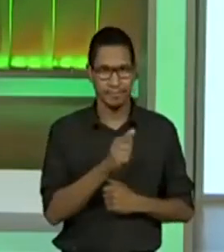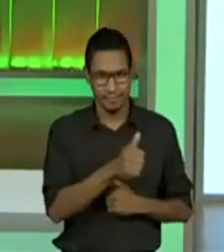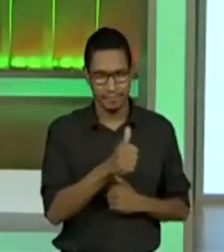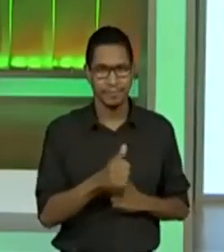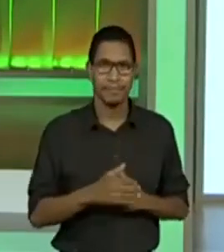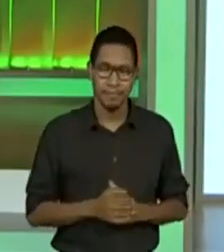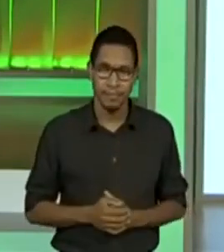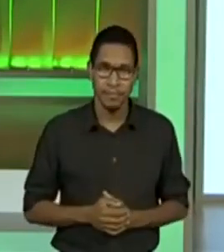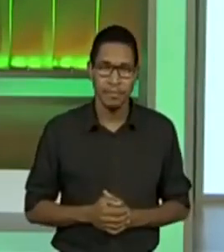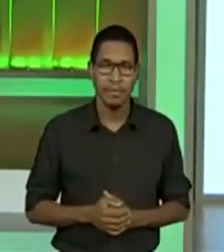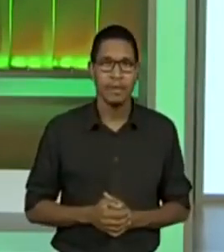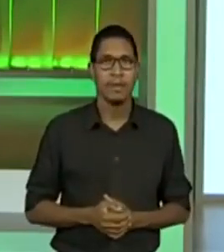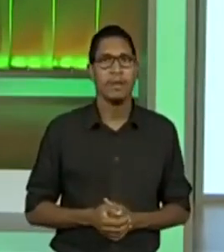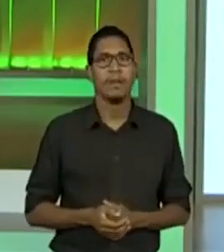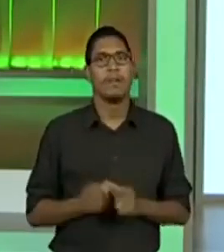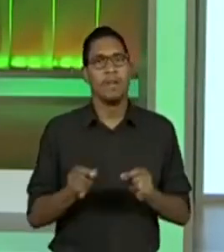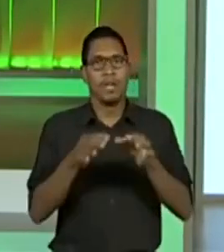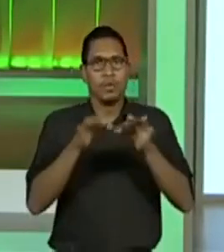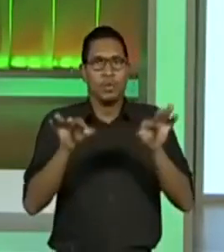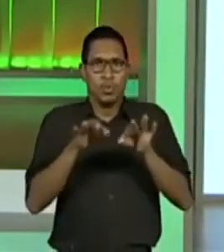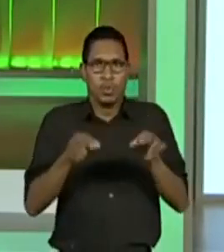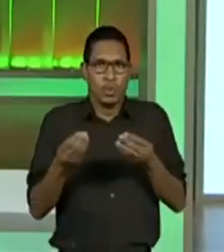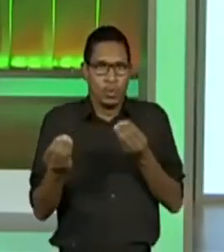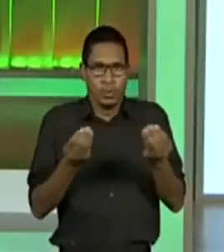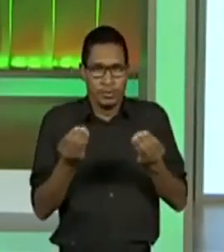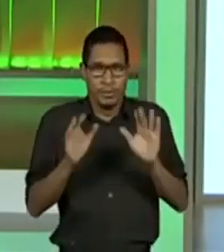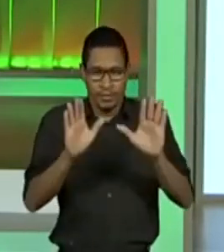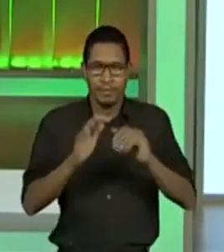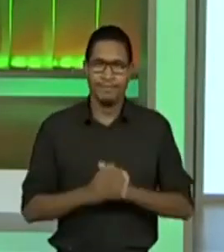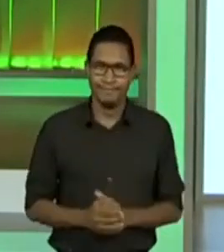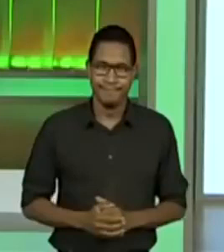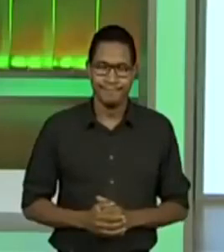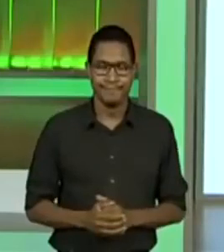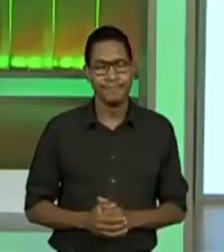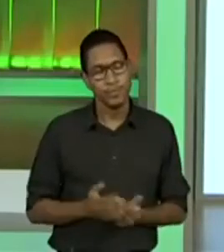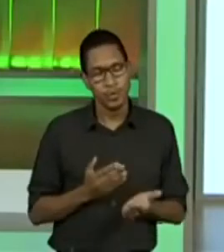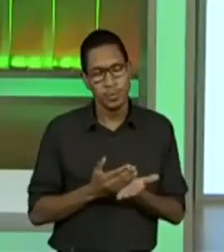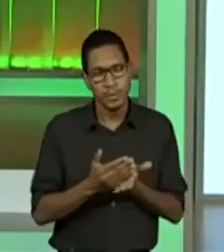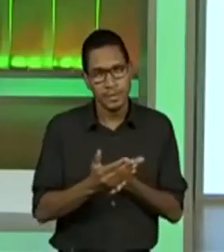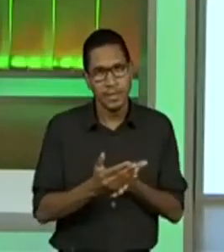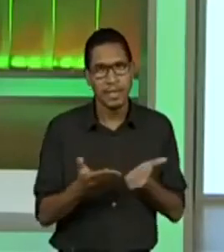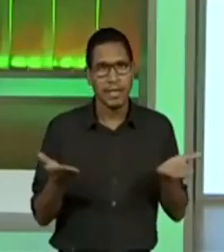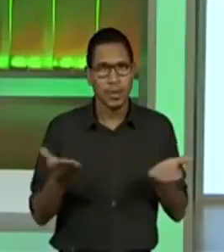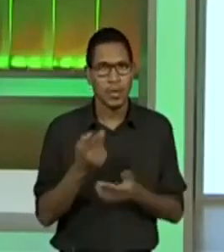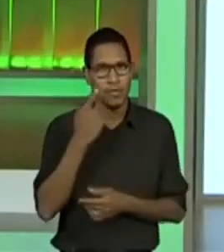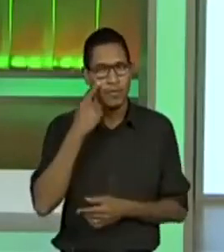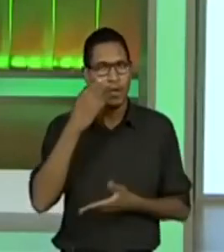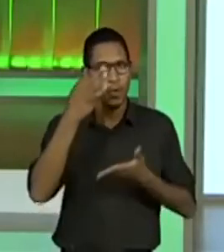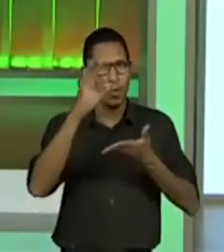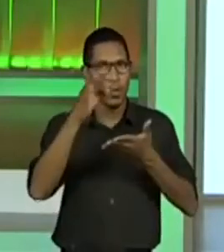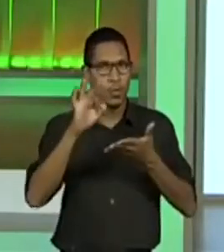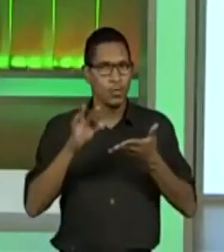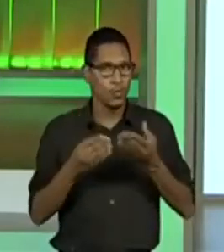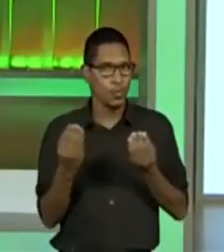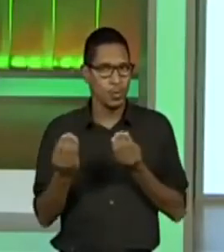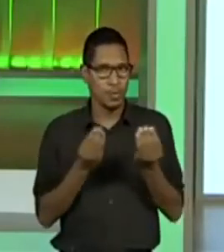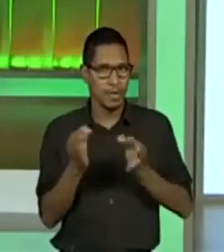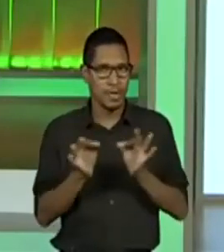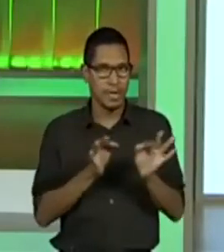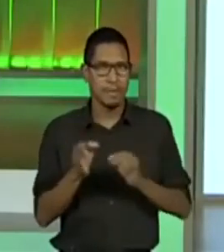paragrafação e a estrutura. Então, primeira parte, deixa eu colocar a caneta aqui, senão não vamos conseguir fazer.